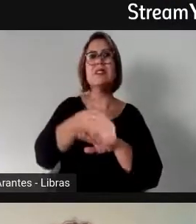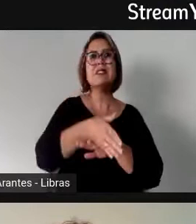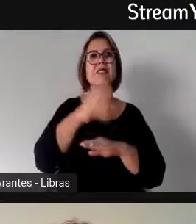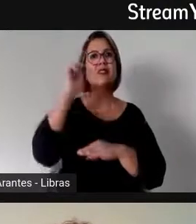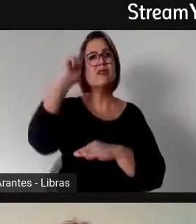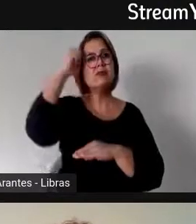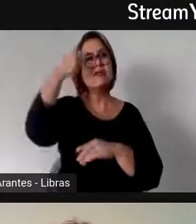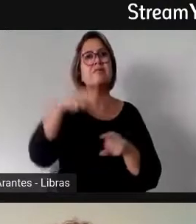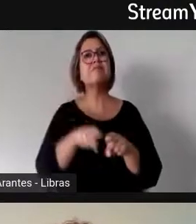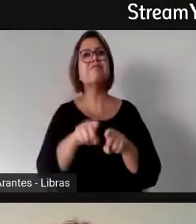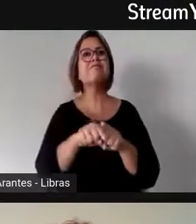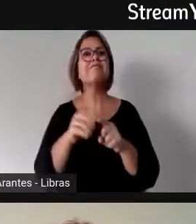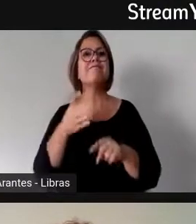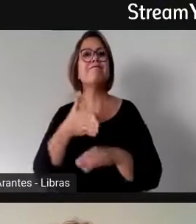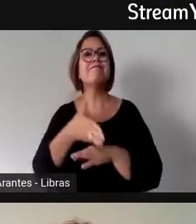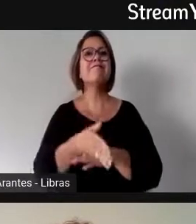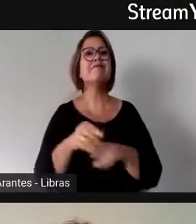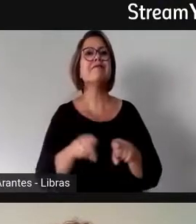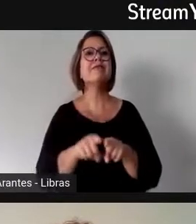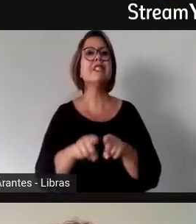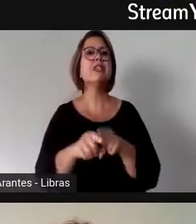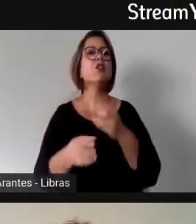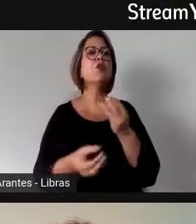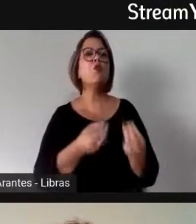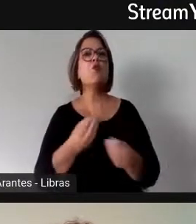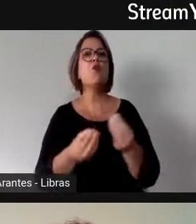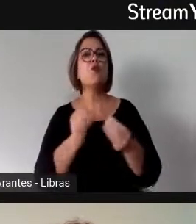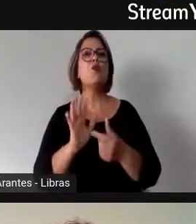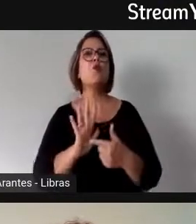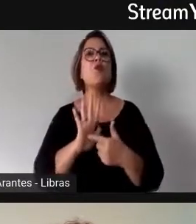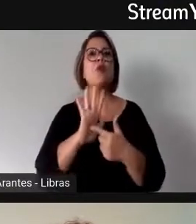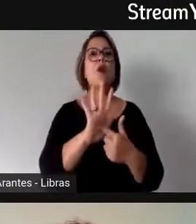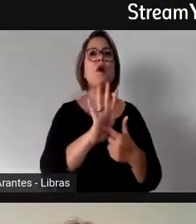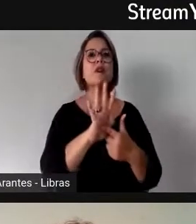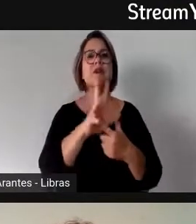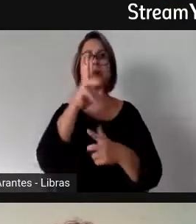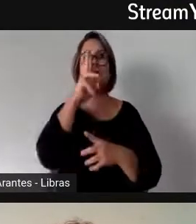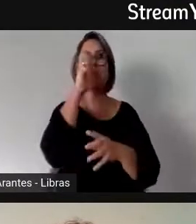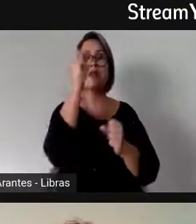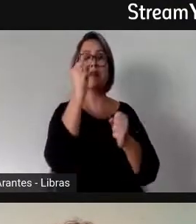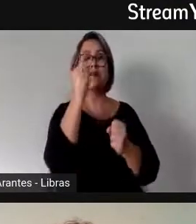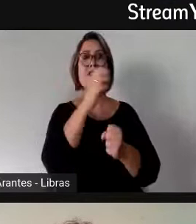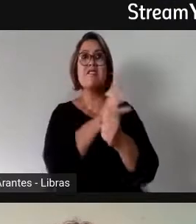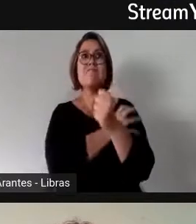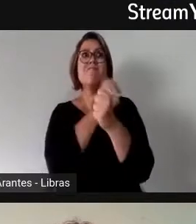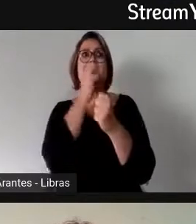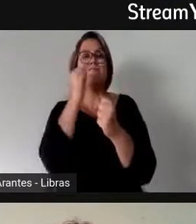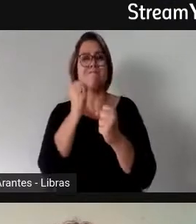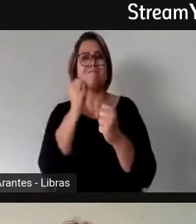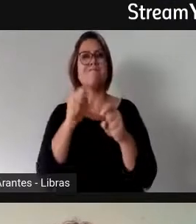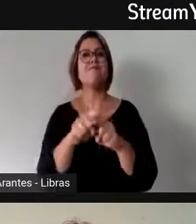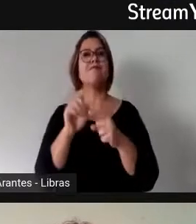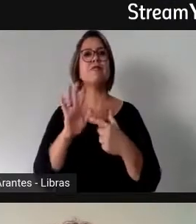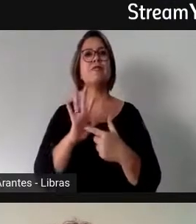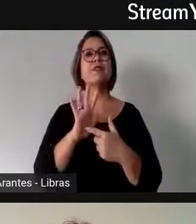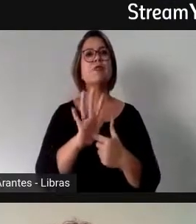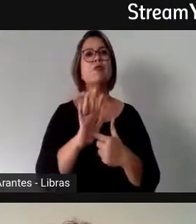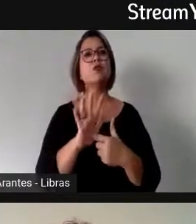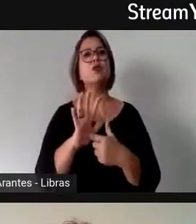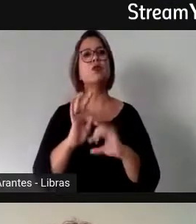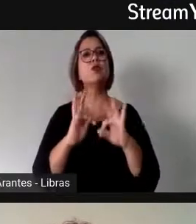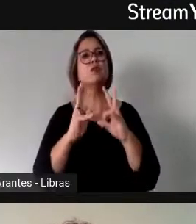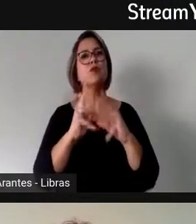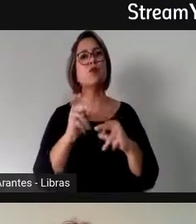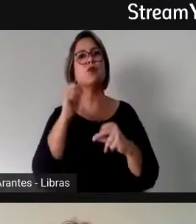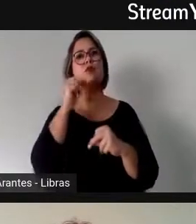poder se eleger, e da importância do empoderamento da mulher negra, porque ela enfrenta, como todas as mulheres, algumas